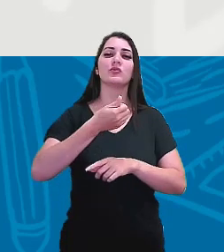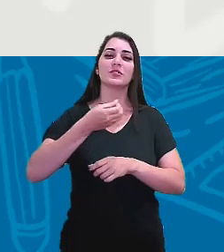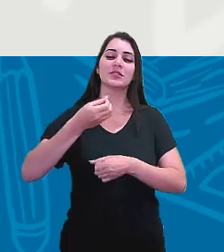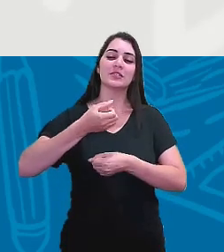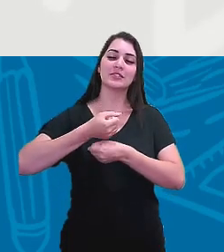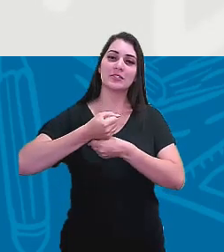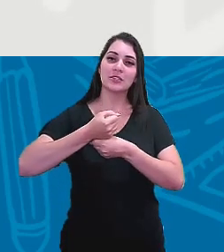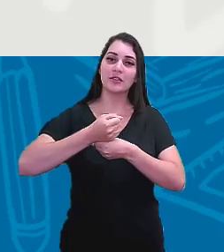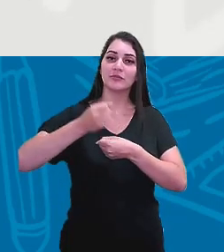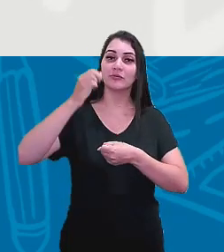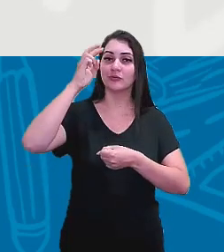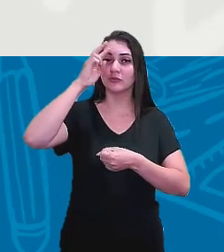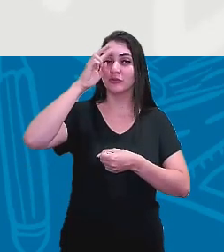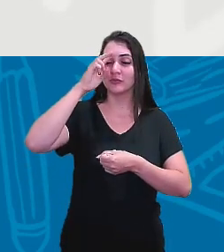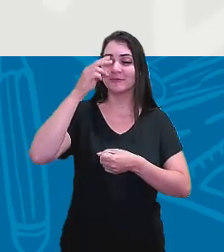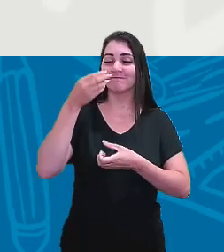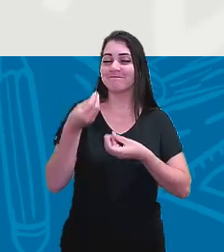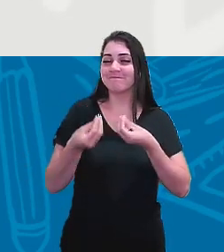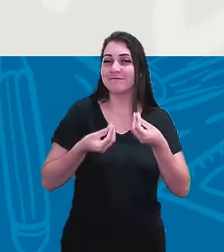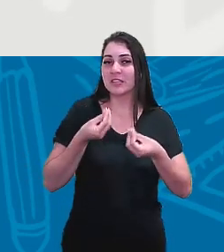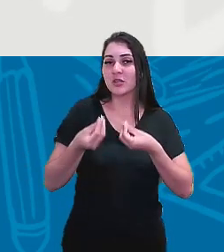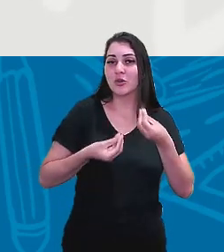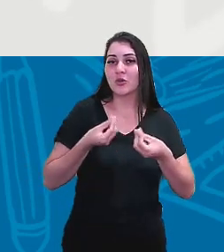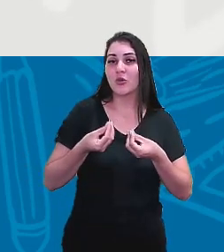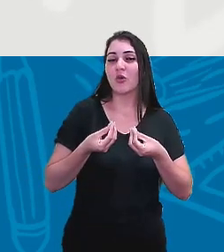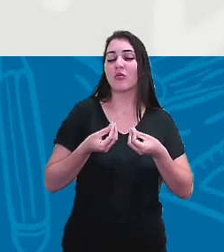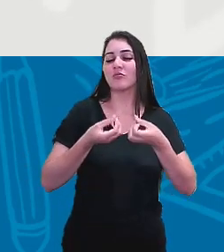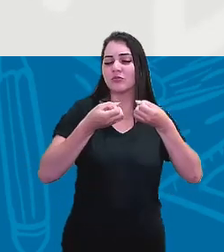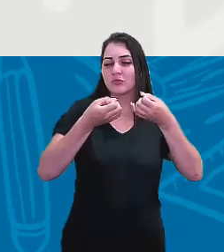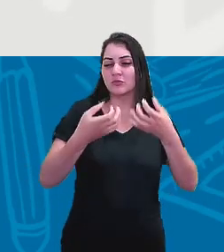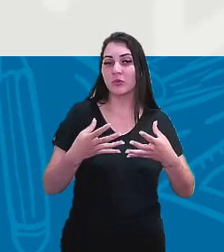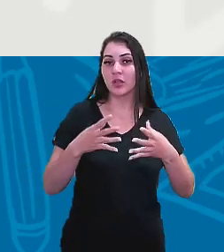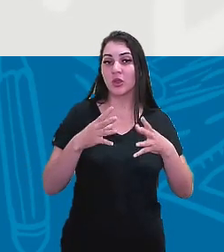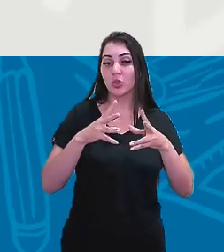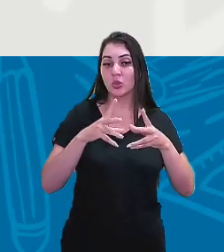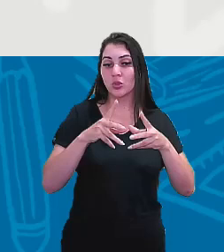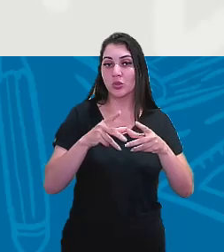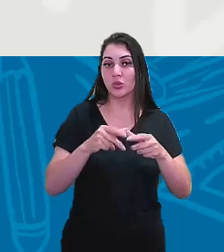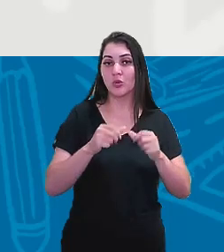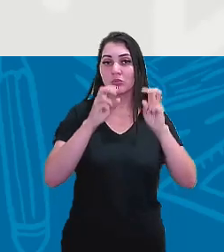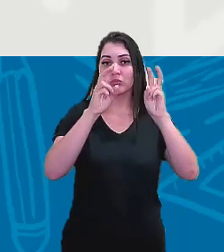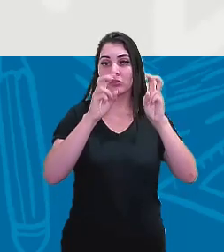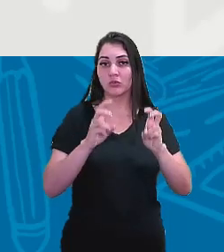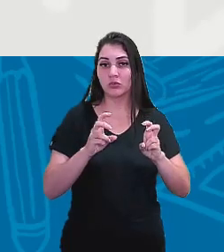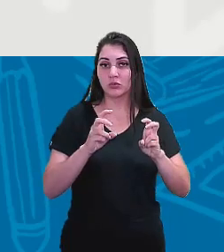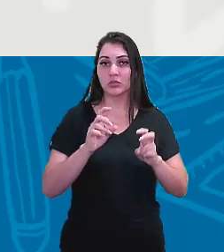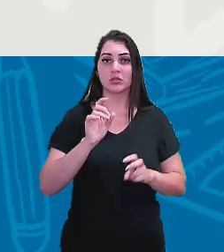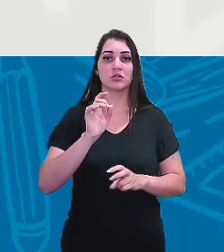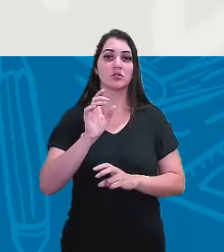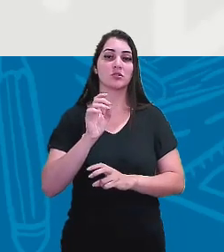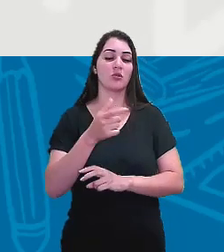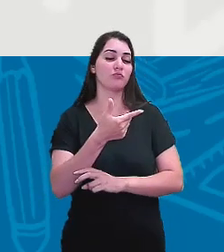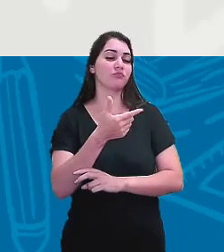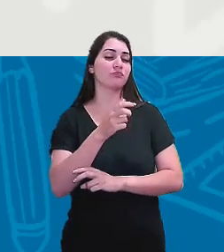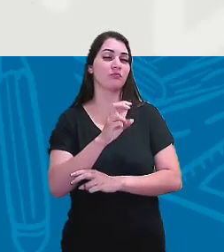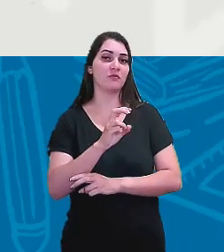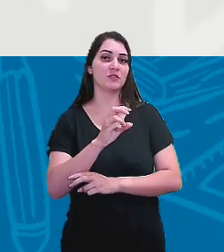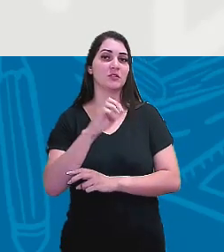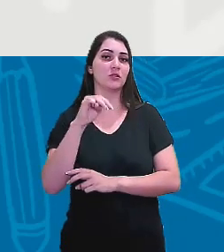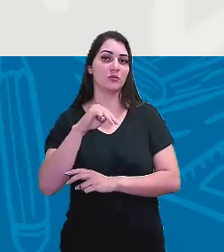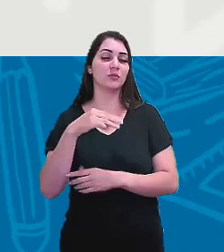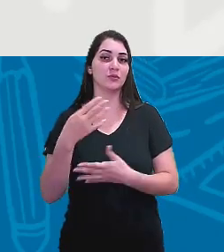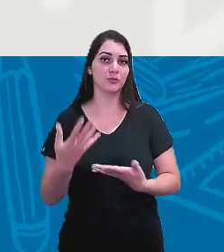não tem como abarcar todo esse conteúdo em apenas 25 minutos.